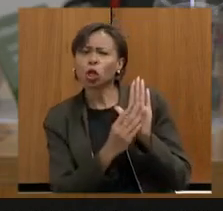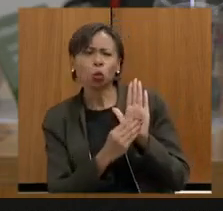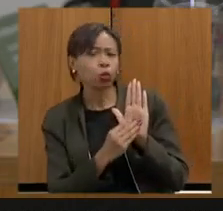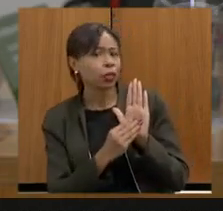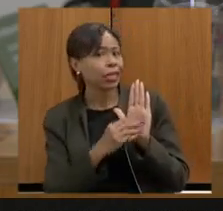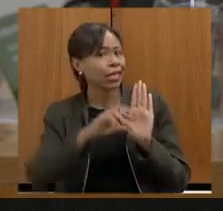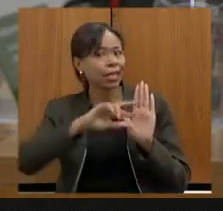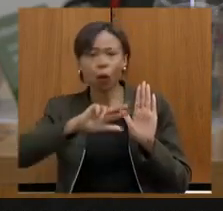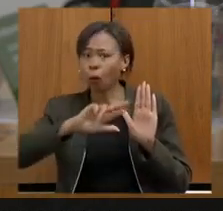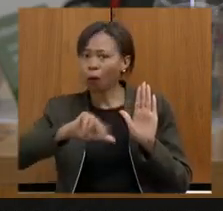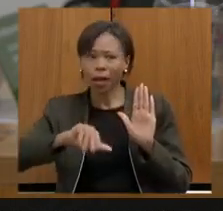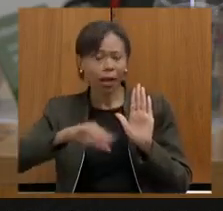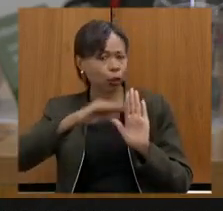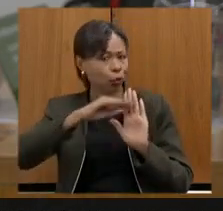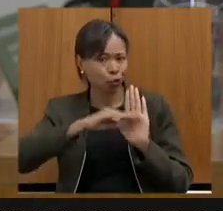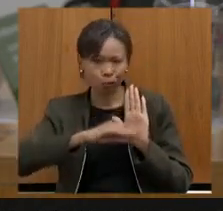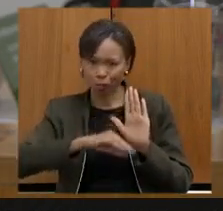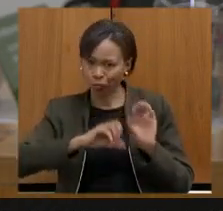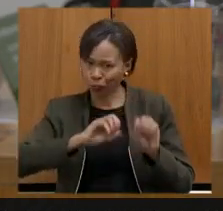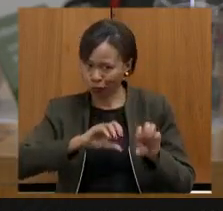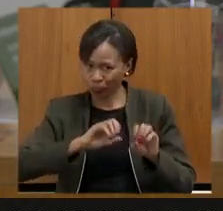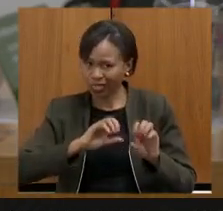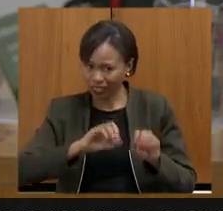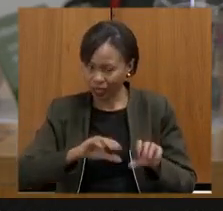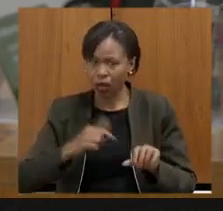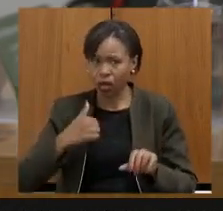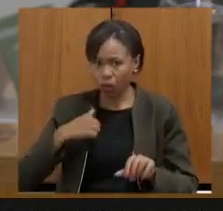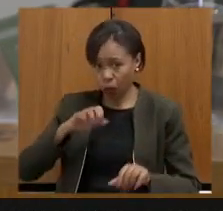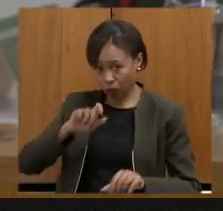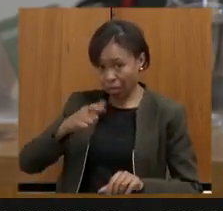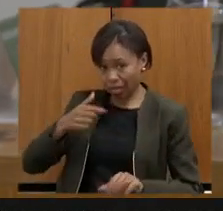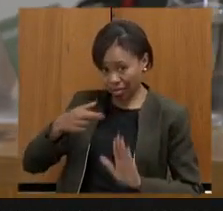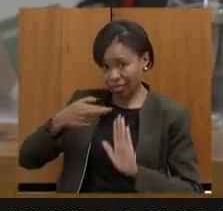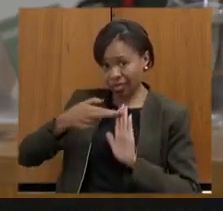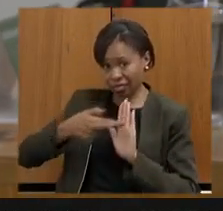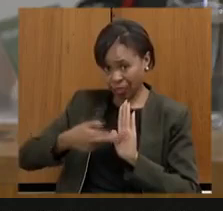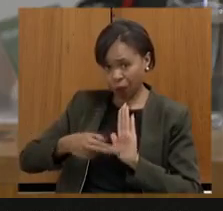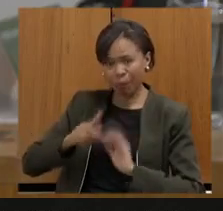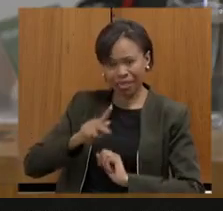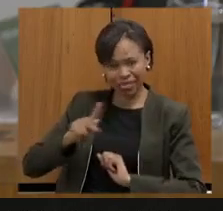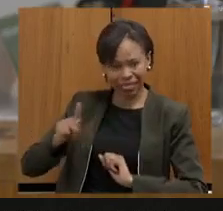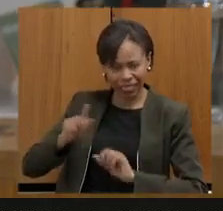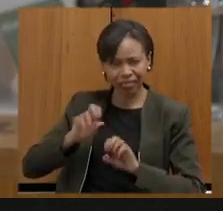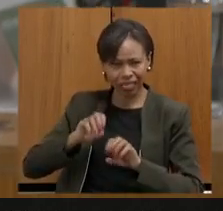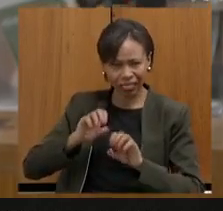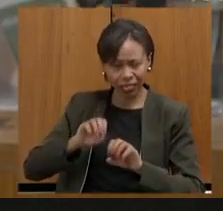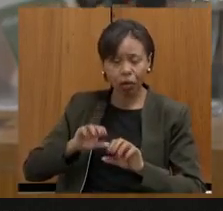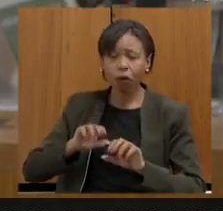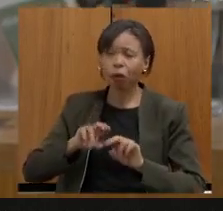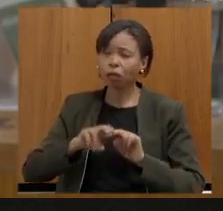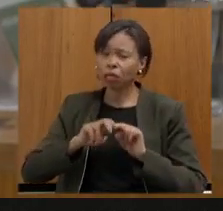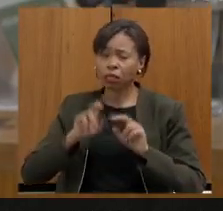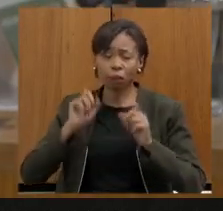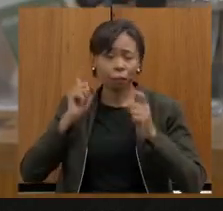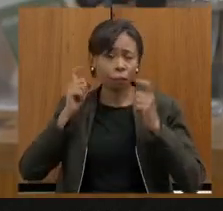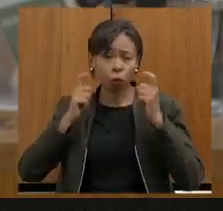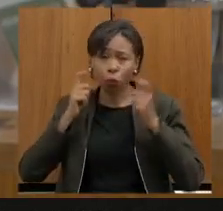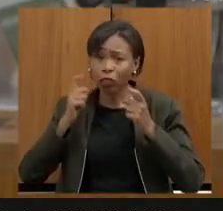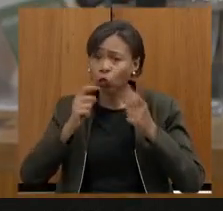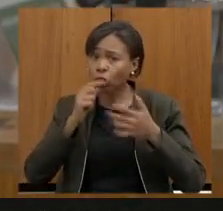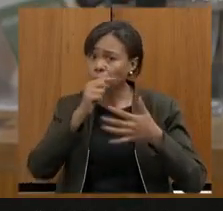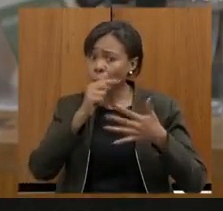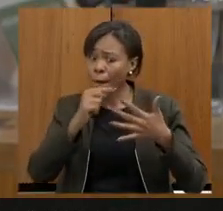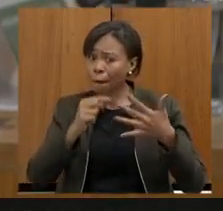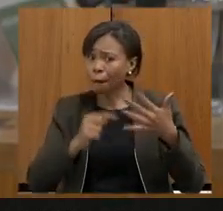relatora do plano era presidente da comissão de educação exatamente por preocupações muito sérias com essas questões por